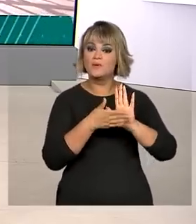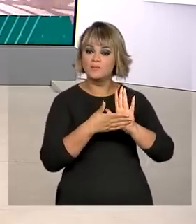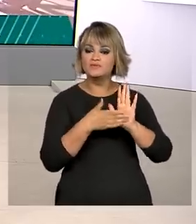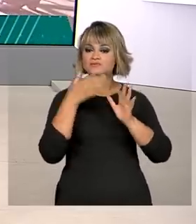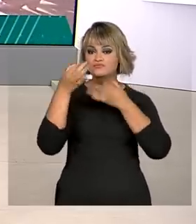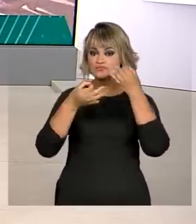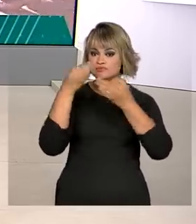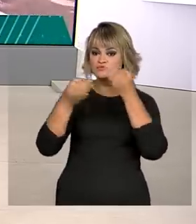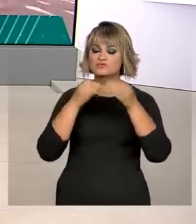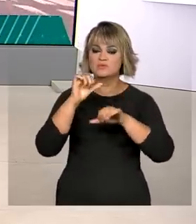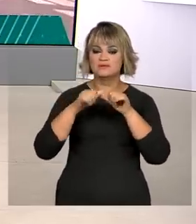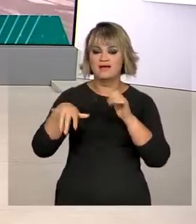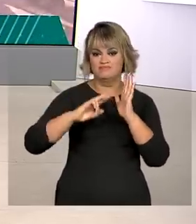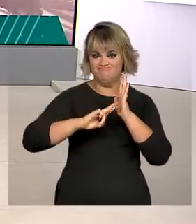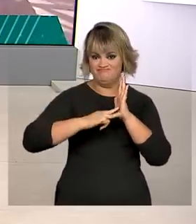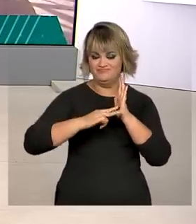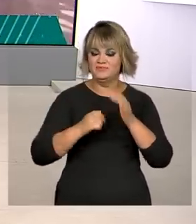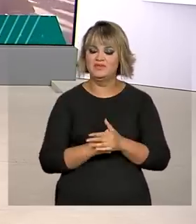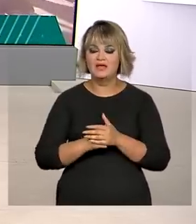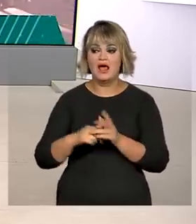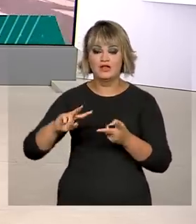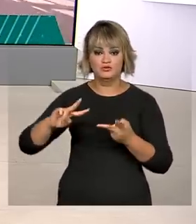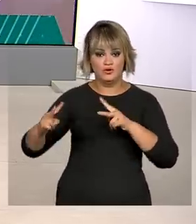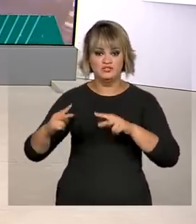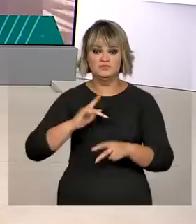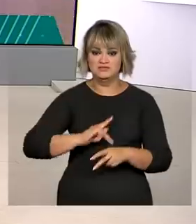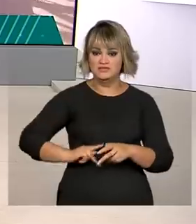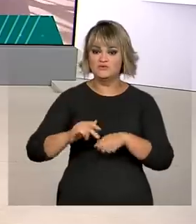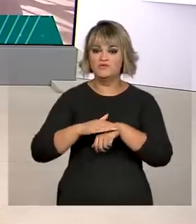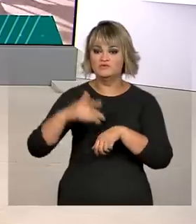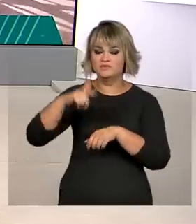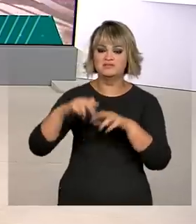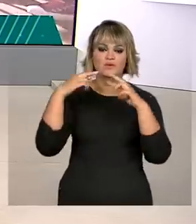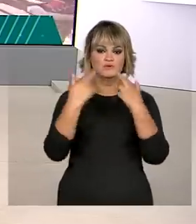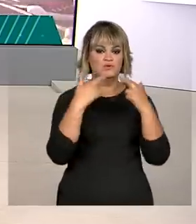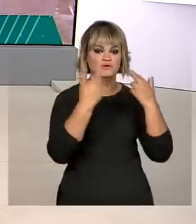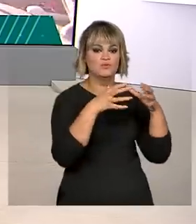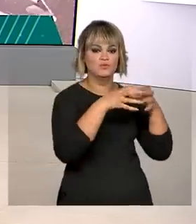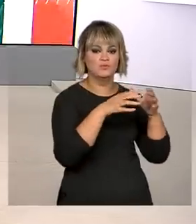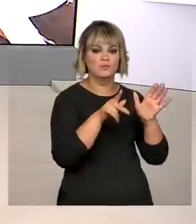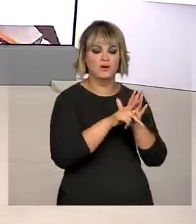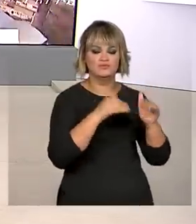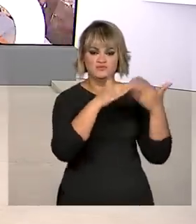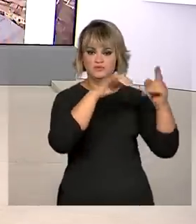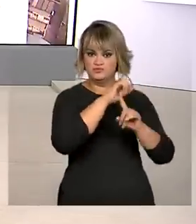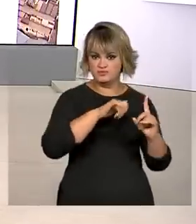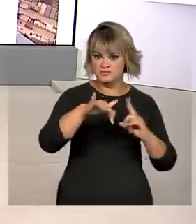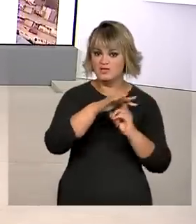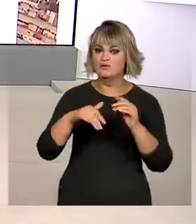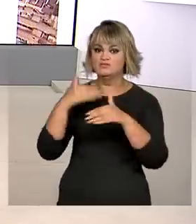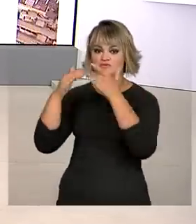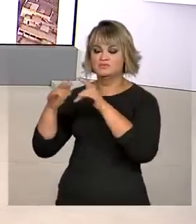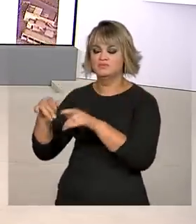sugestões para o setor. A transição de governo contou ainda com reuniões dos grupos de desenvolvimento social e